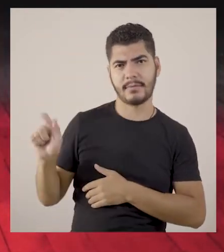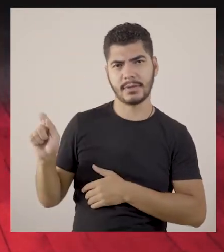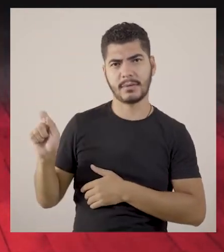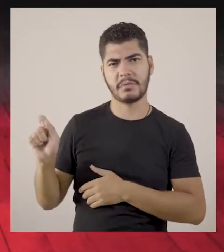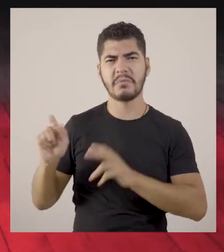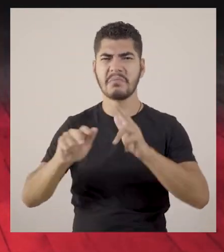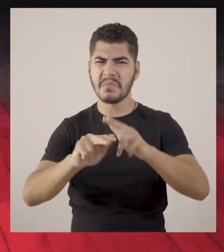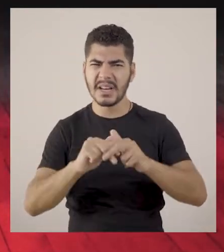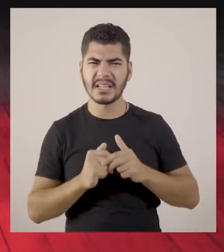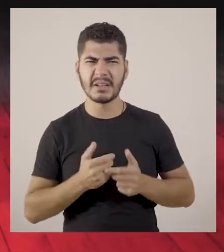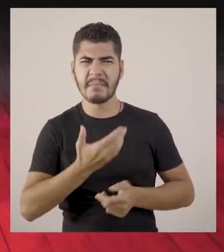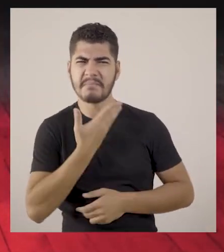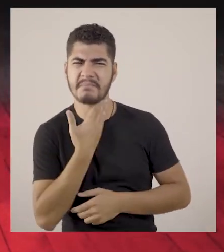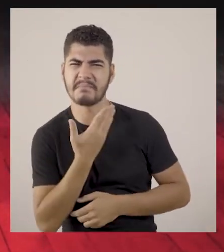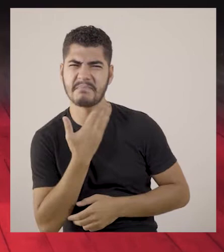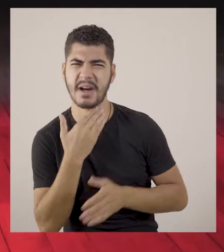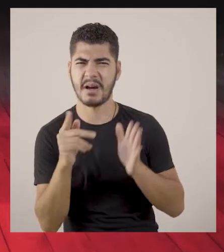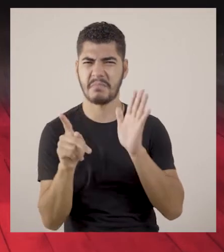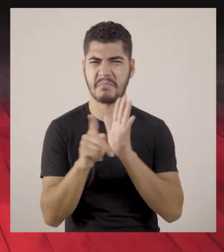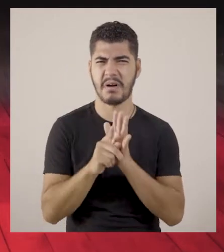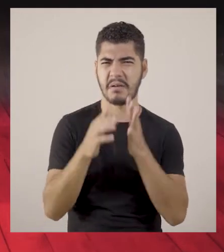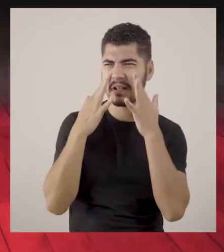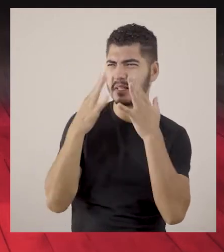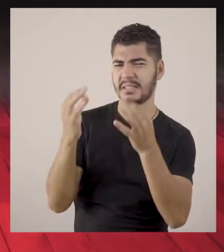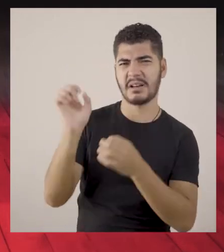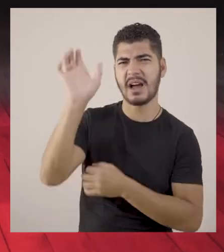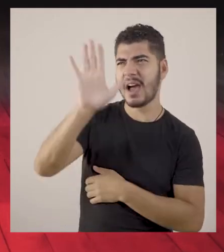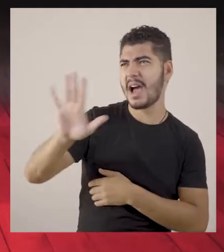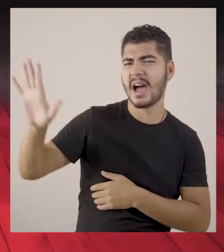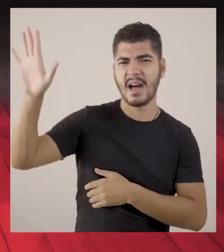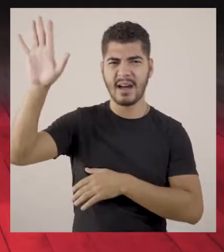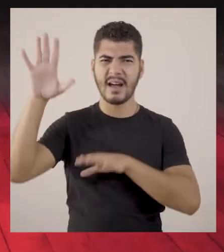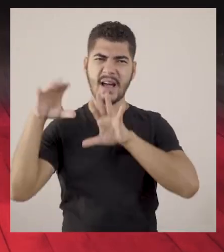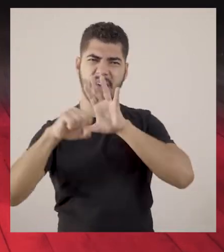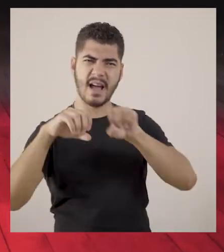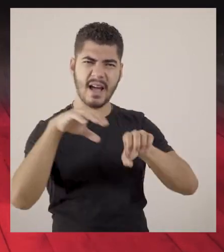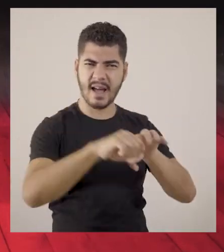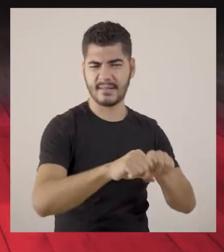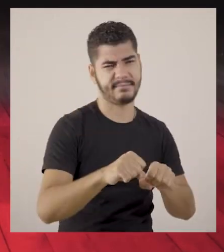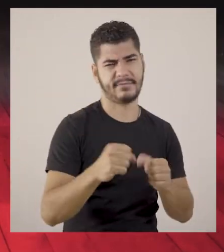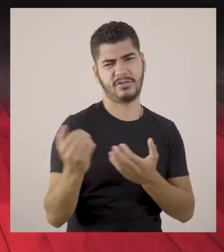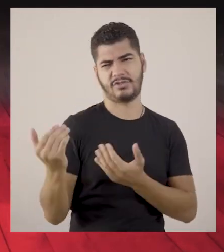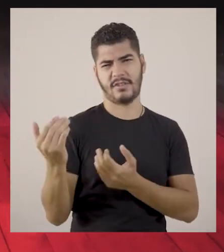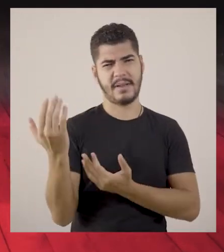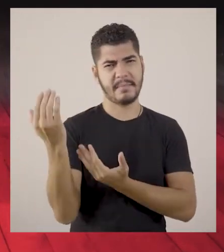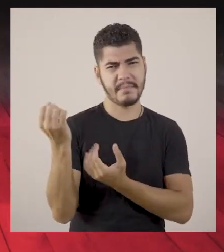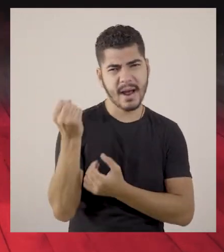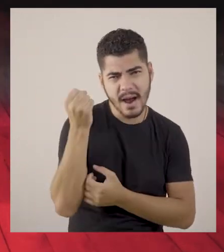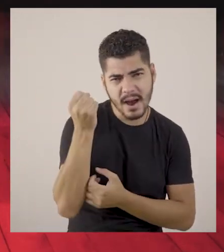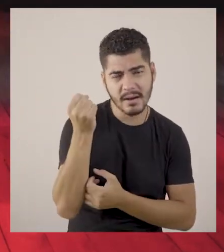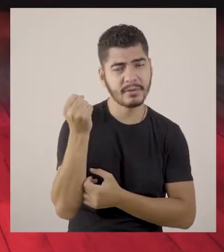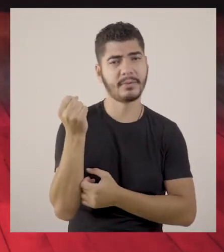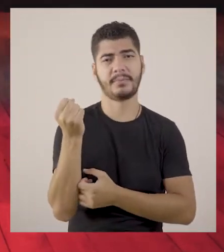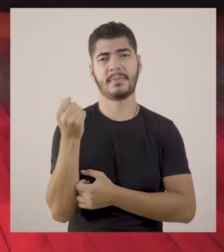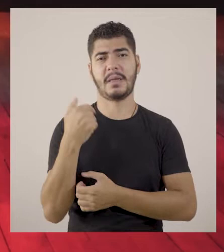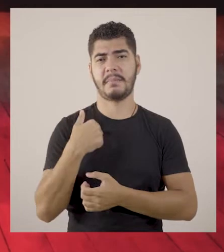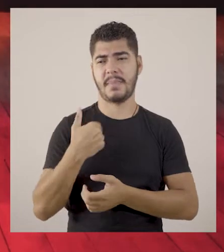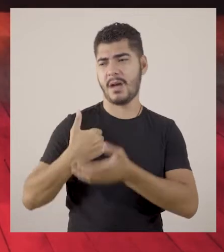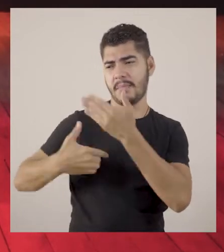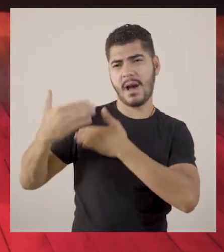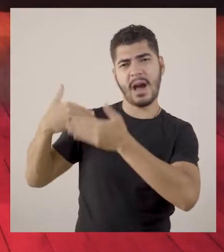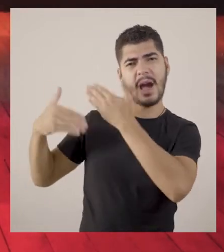dispenso todo esse seu papo, orocentrado de fardo civilizador de homem branco. Meus ancestrais são frutos de